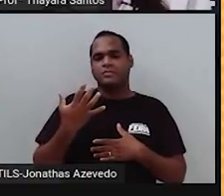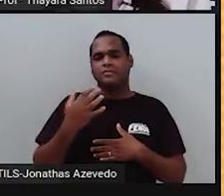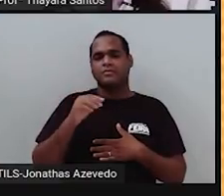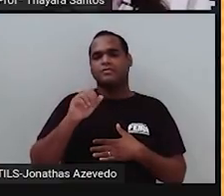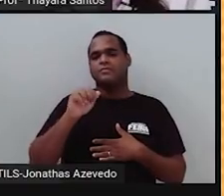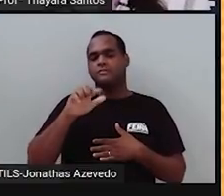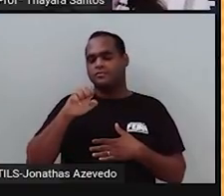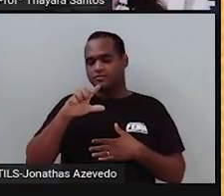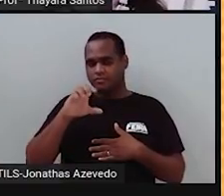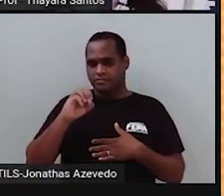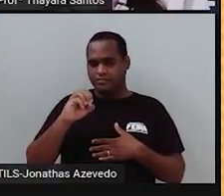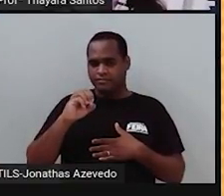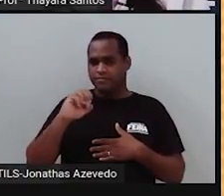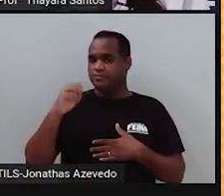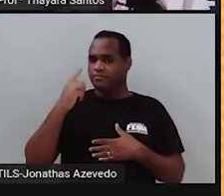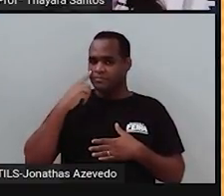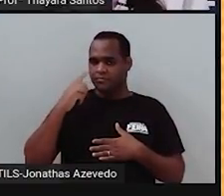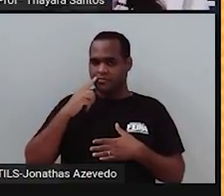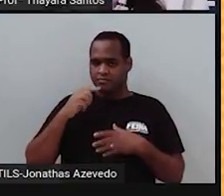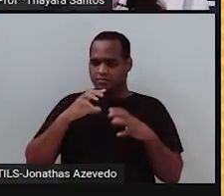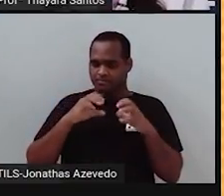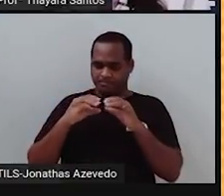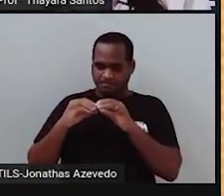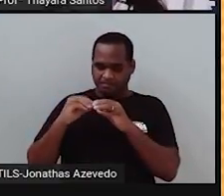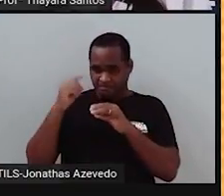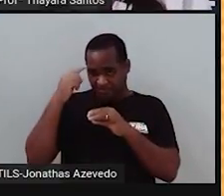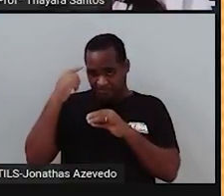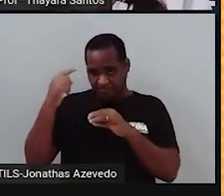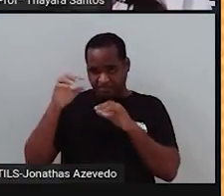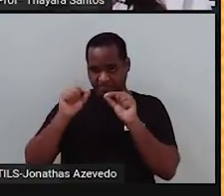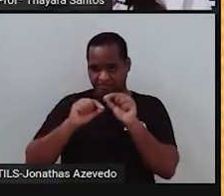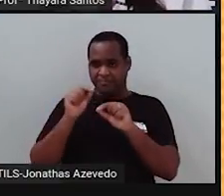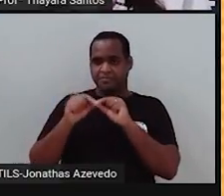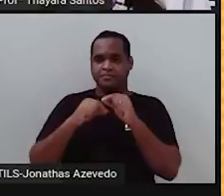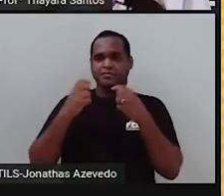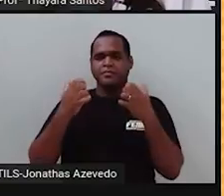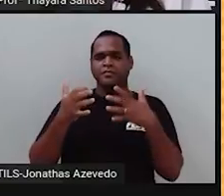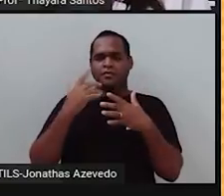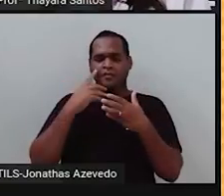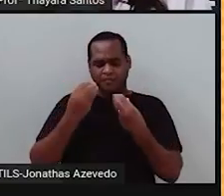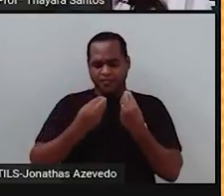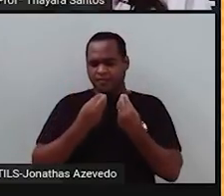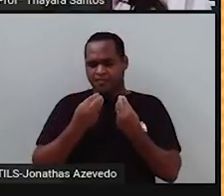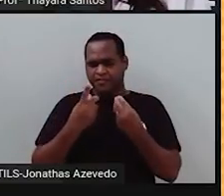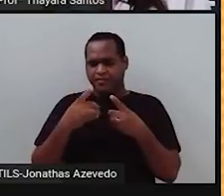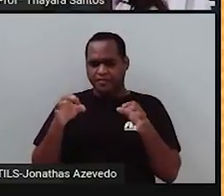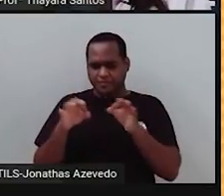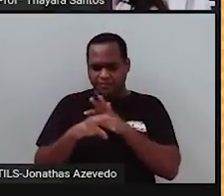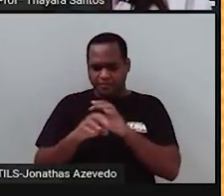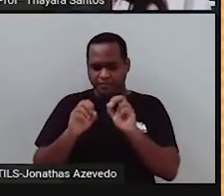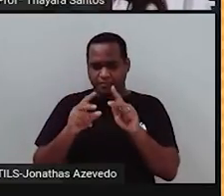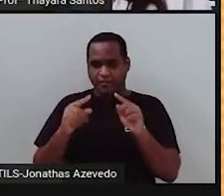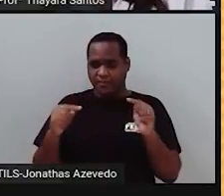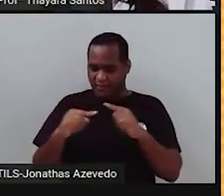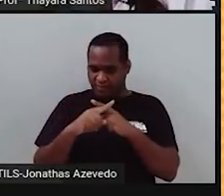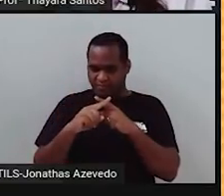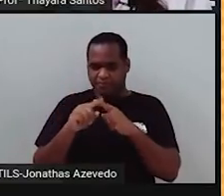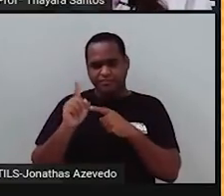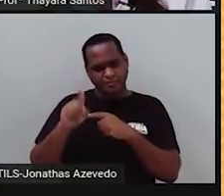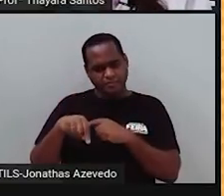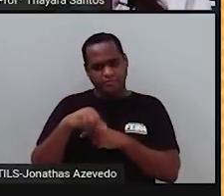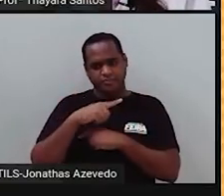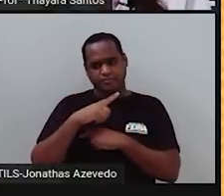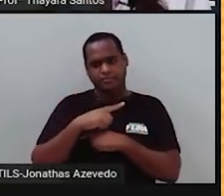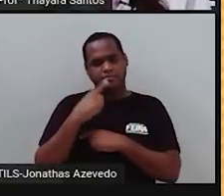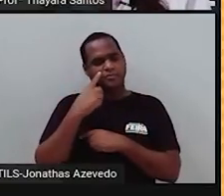recessivo para a textura, que é o Rzinho que está aqui. Então, quando ele terminou de fazer esse cruzamento lá, ele